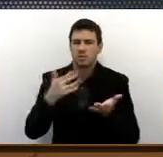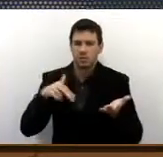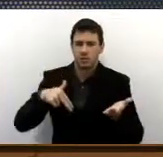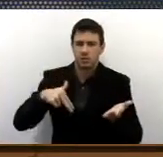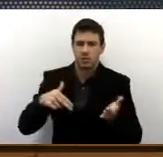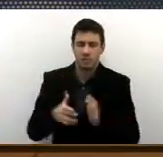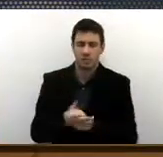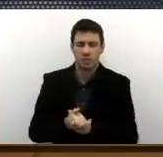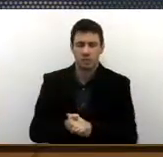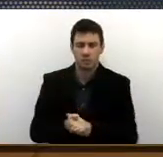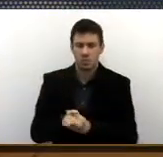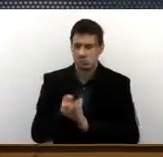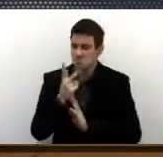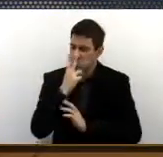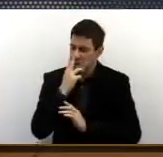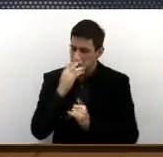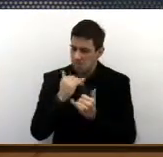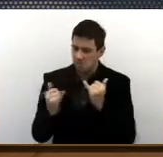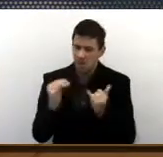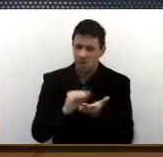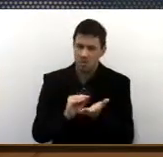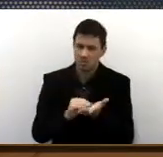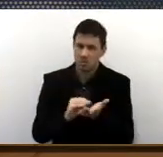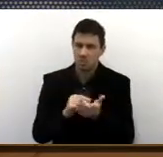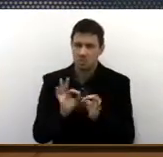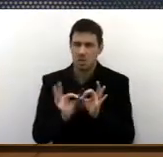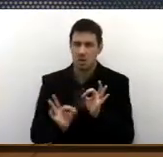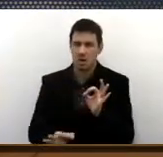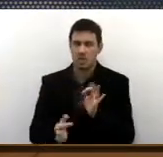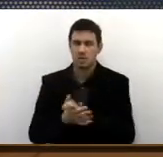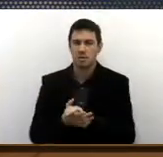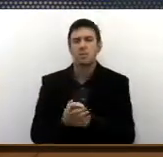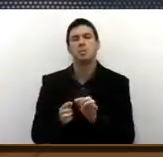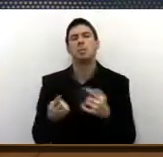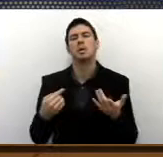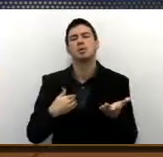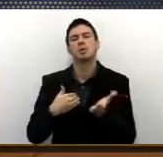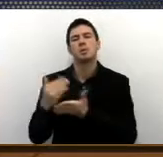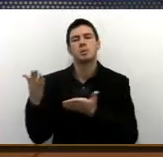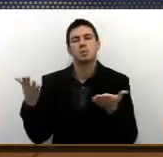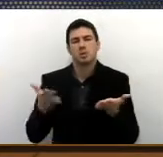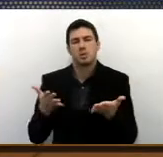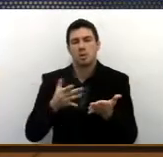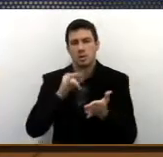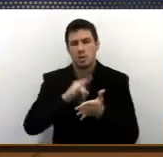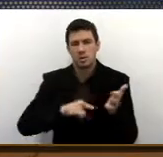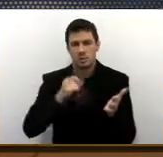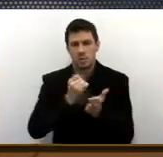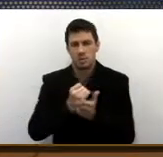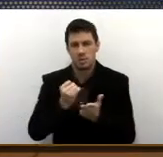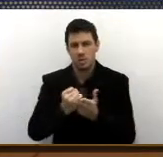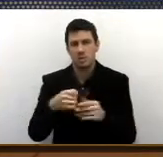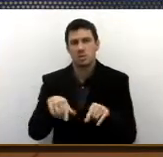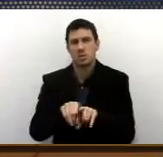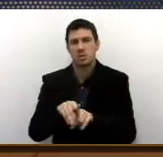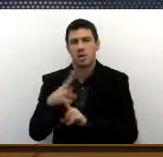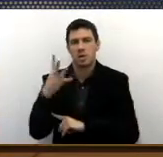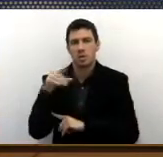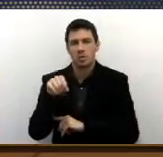parece que faltam só alguns detalhes, e também está vindo aí para contratarem 4 mil